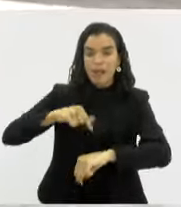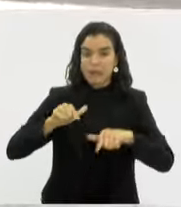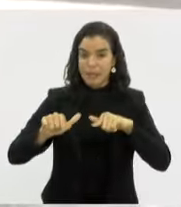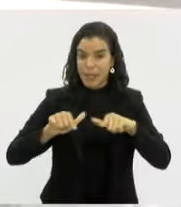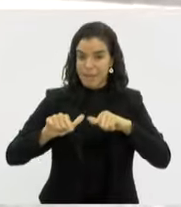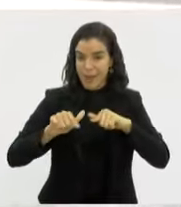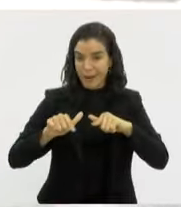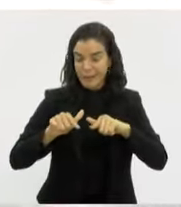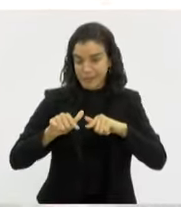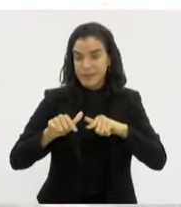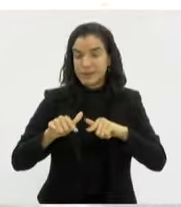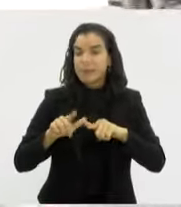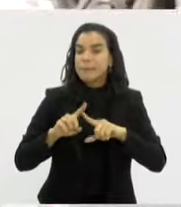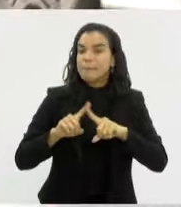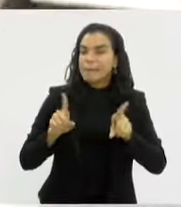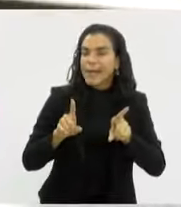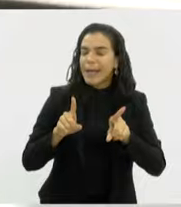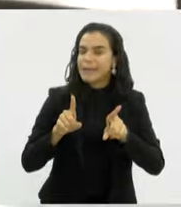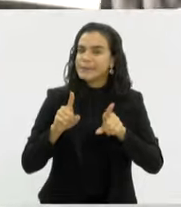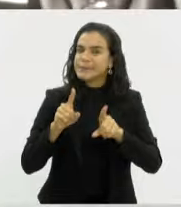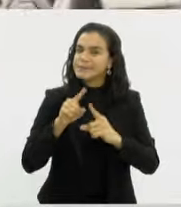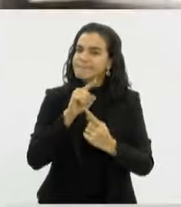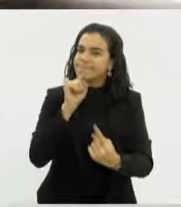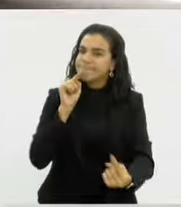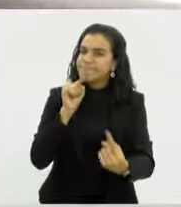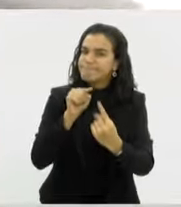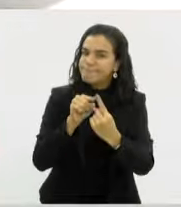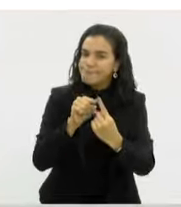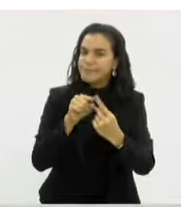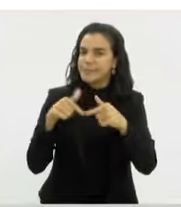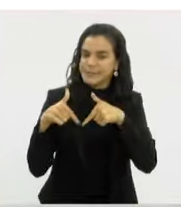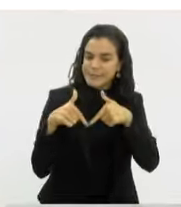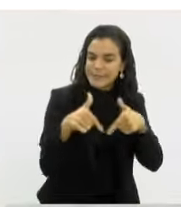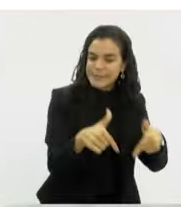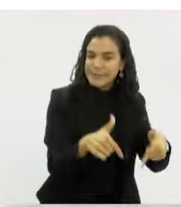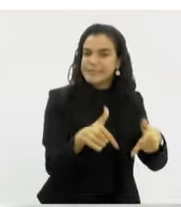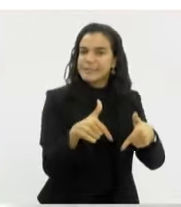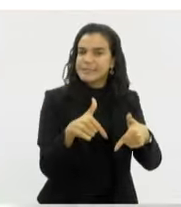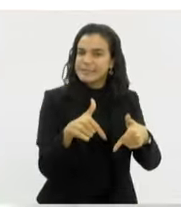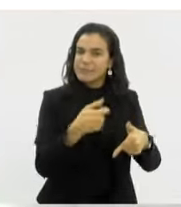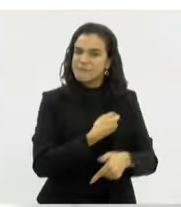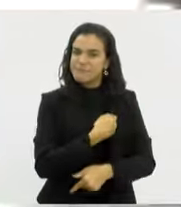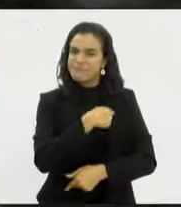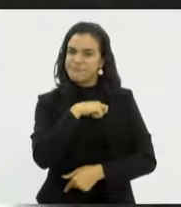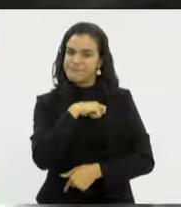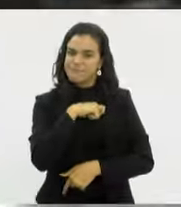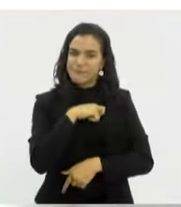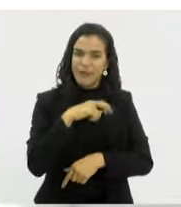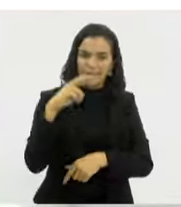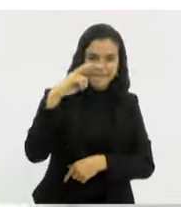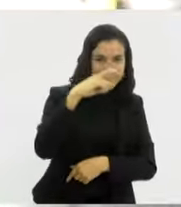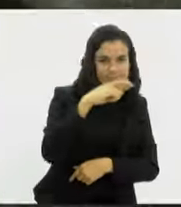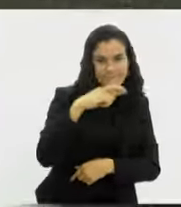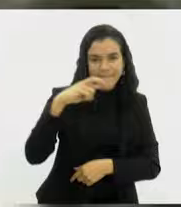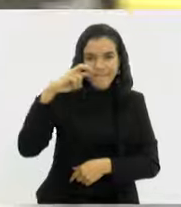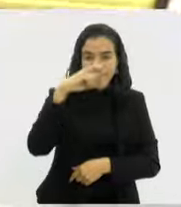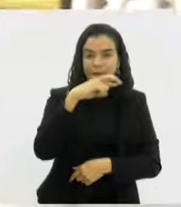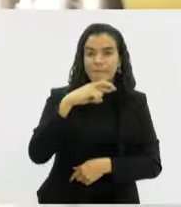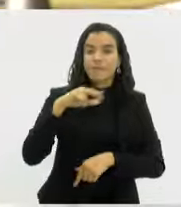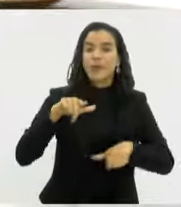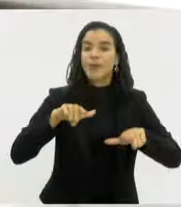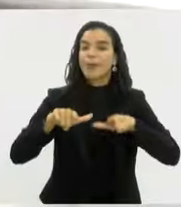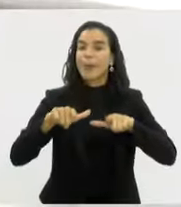motivou realmente a operação nessa proporção, nesse quantitativo de auditoras fiscais foi a atividade